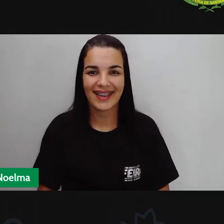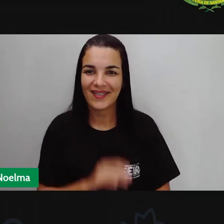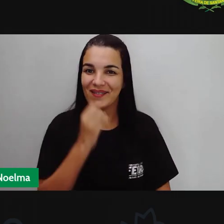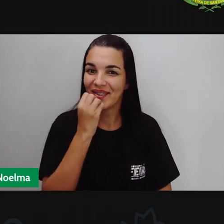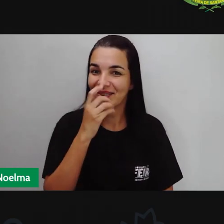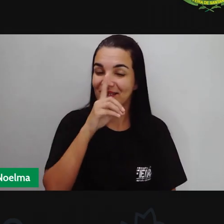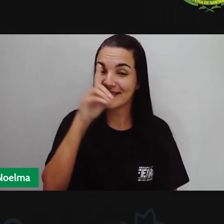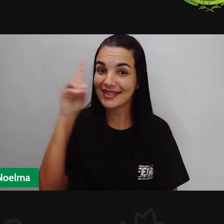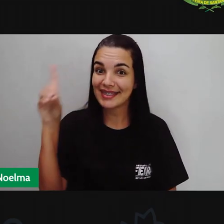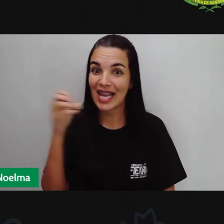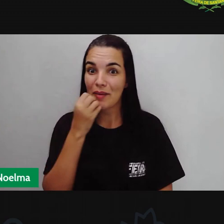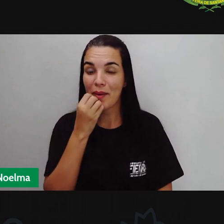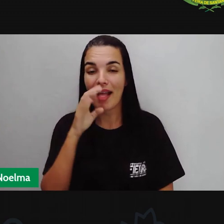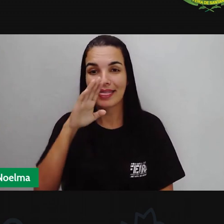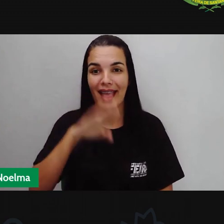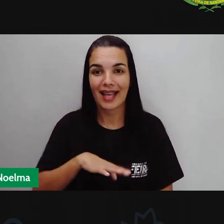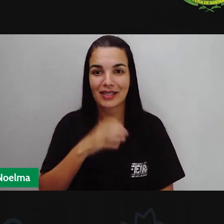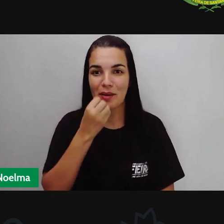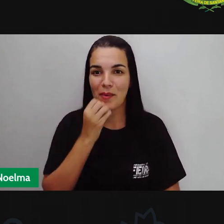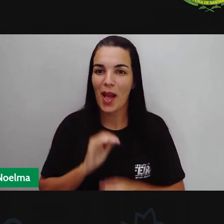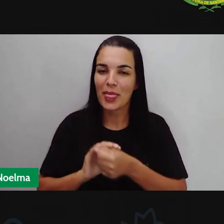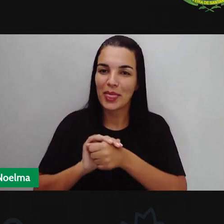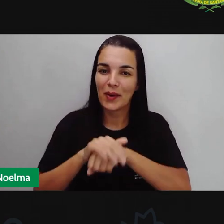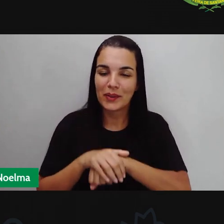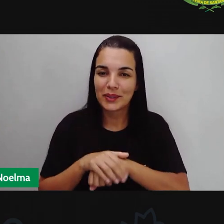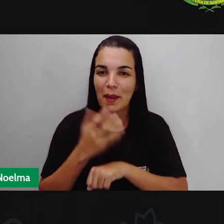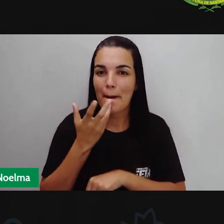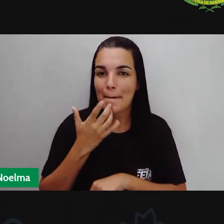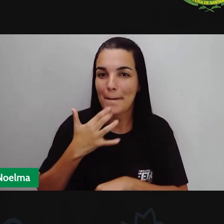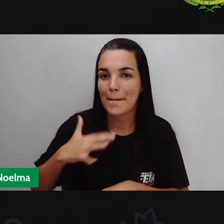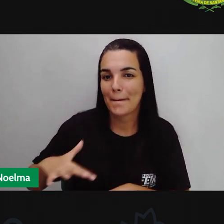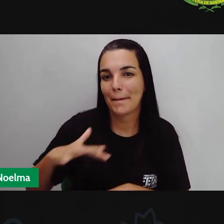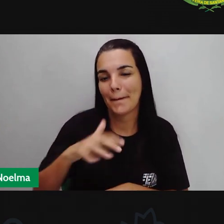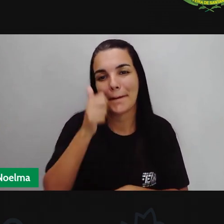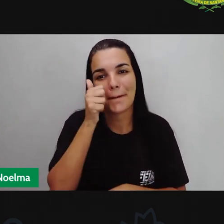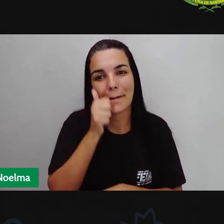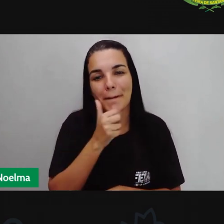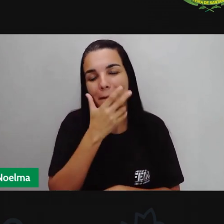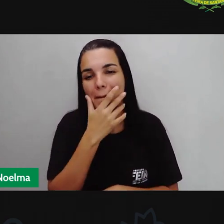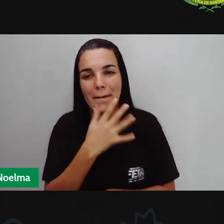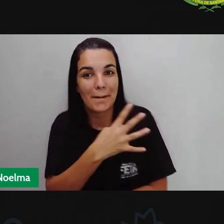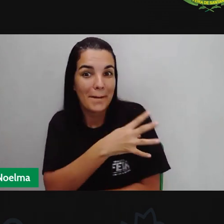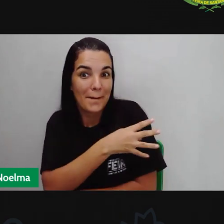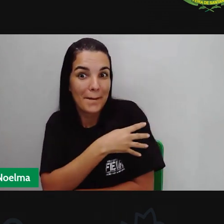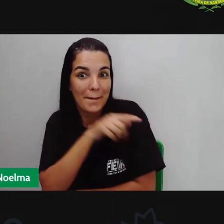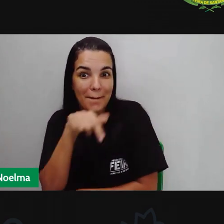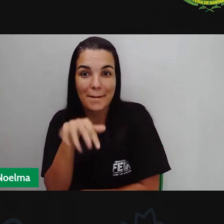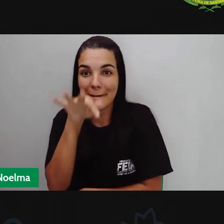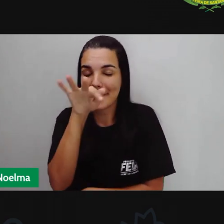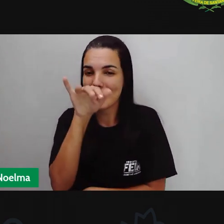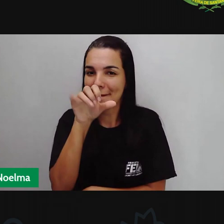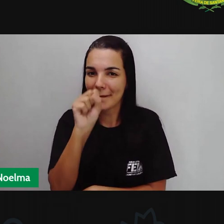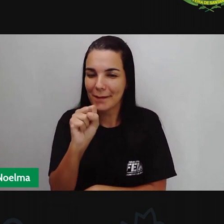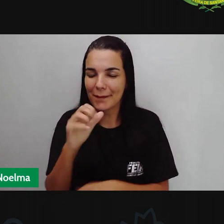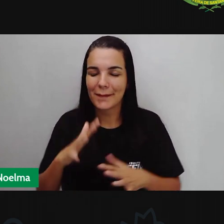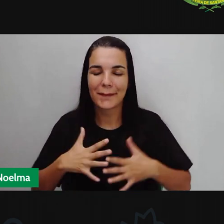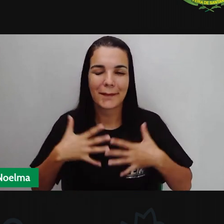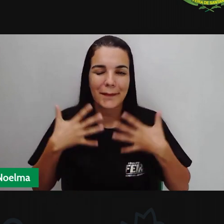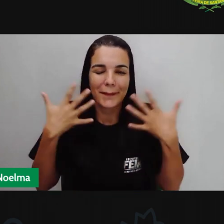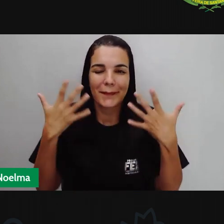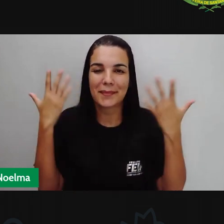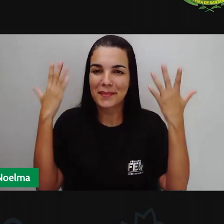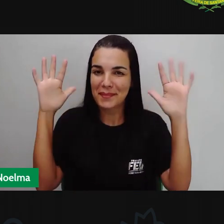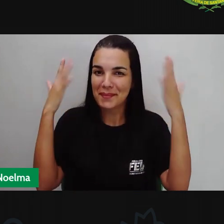Bom dia, boa tarde, boa noite, meninos e meninas, nossos quartos anos da cidade de Pera de Santana. É com enorme